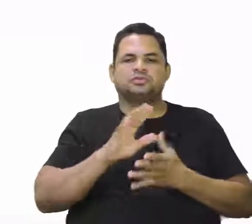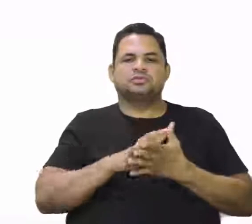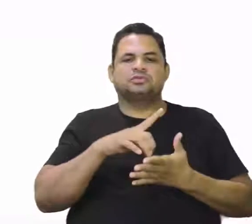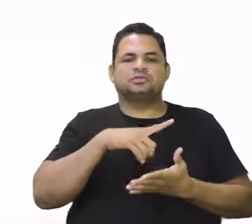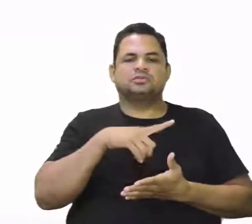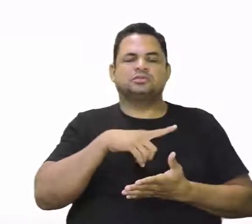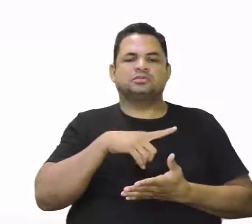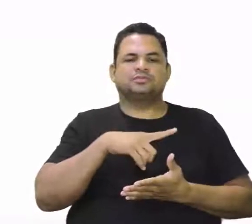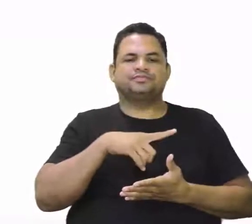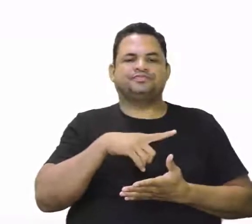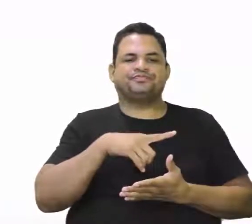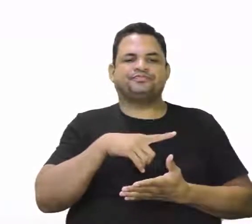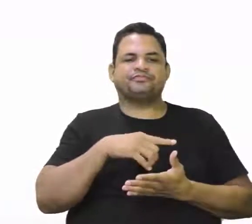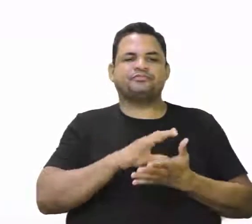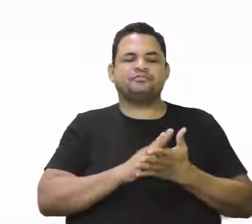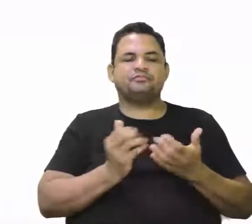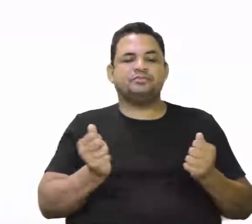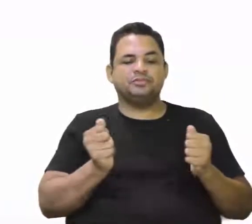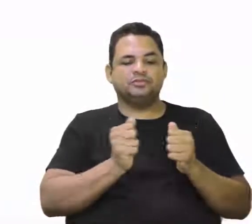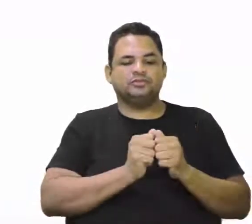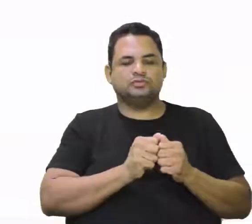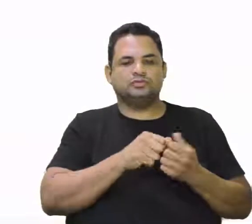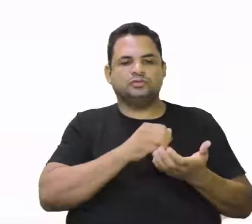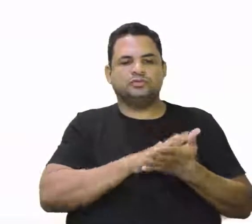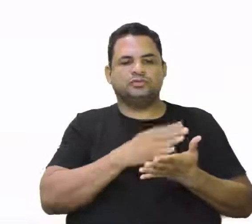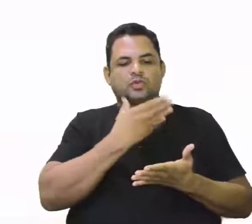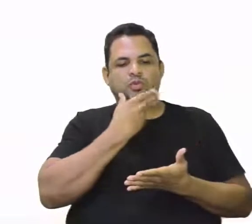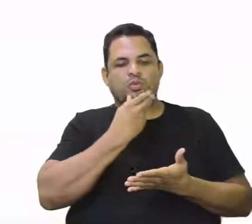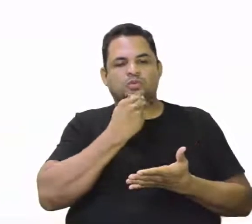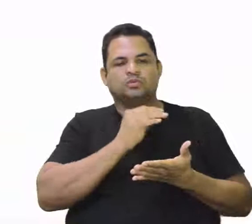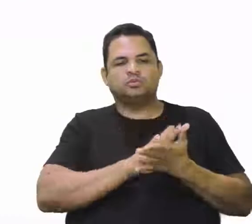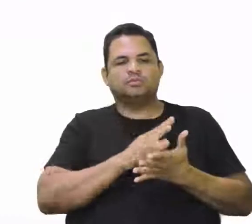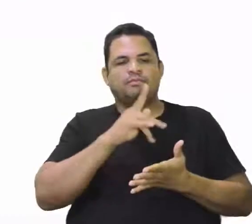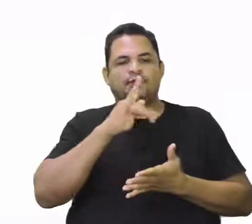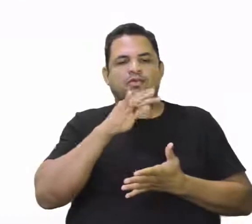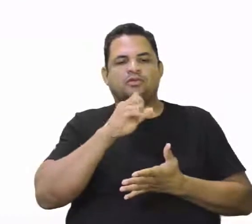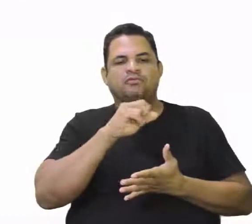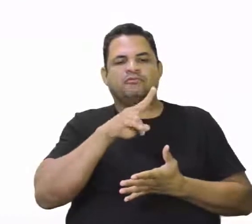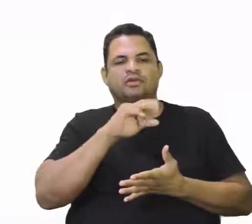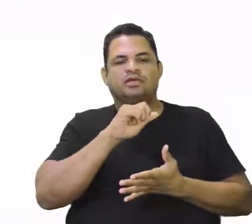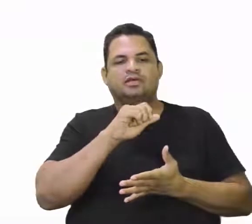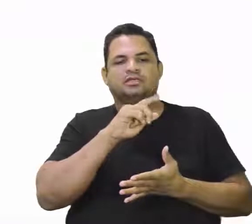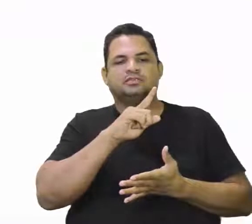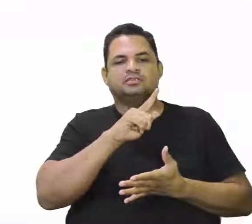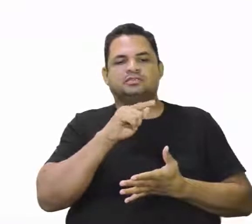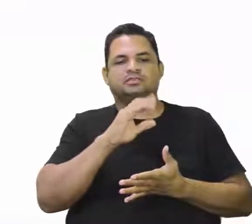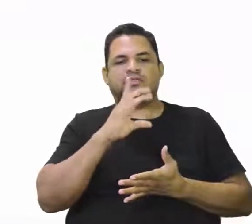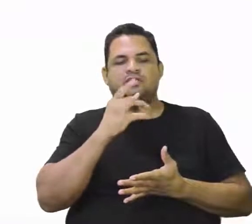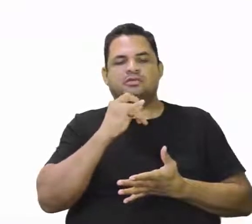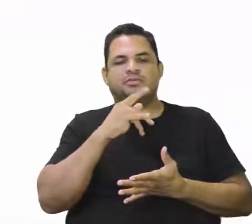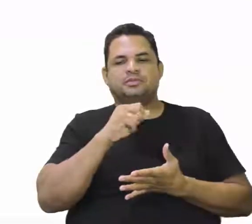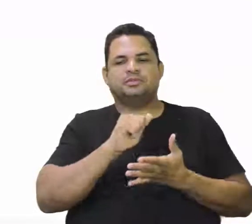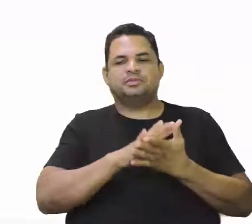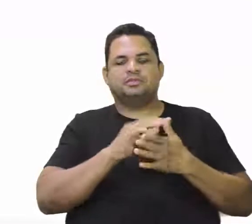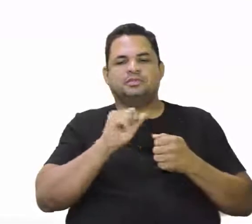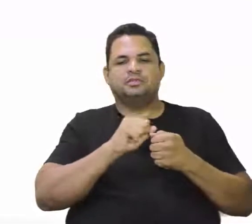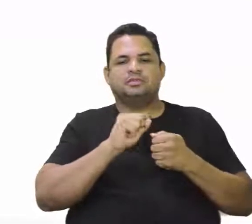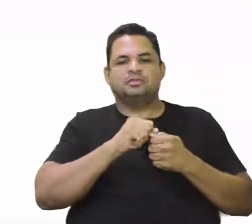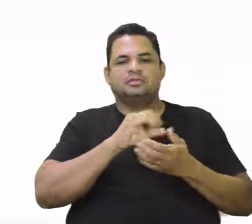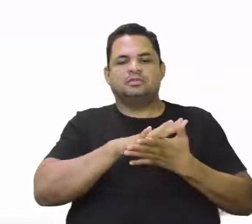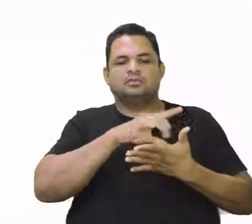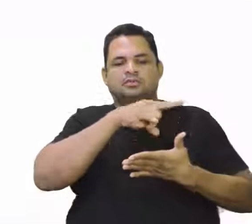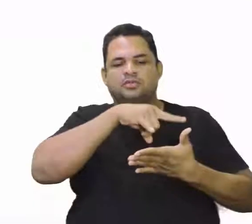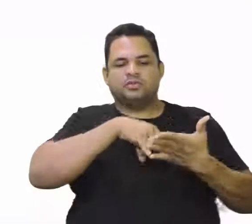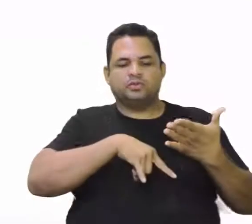interessante que estava junto com Cabral, que é o Pedro Vaz de Caminha. Ele é considerado a pessoa que fez a cestidão de